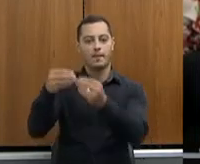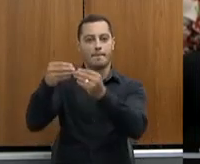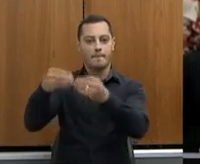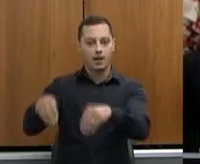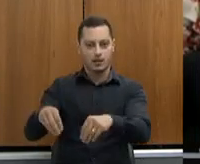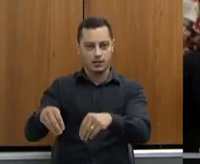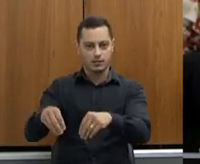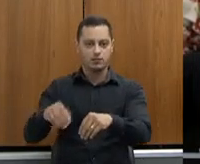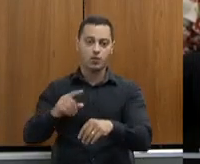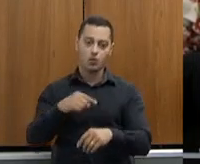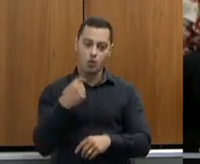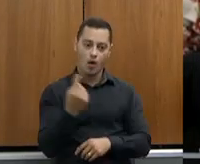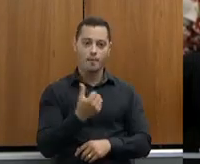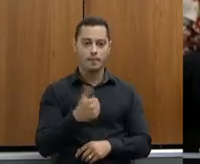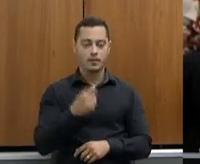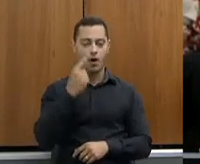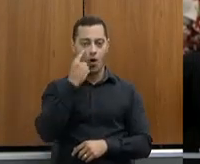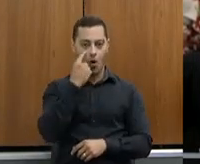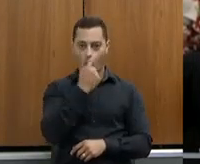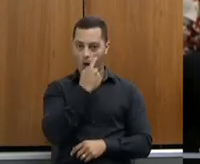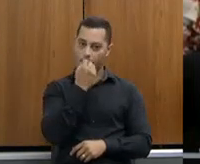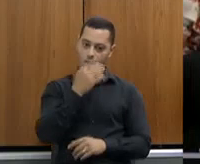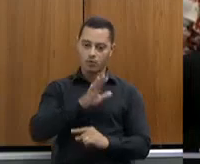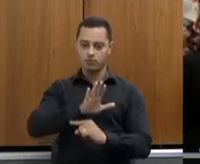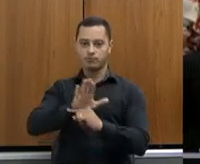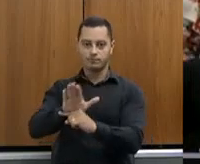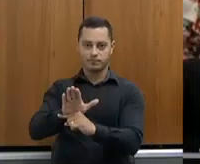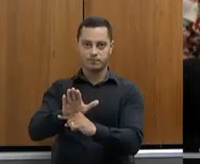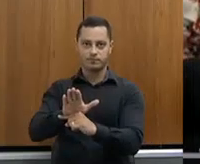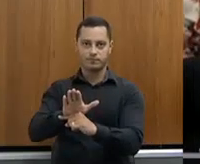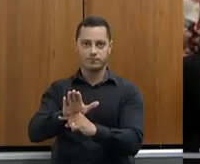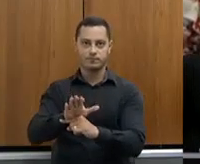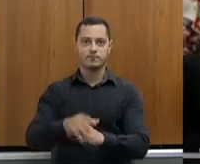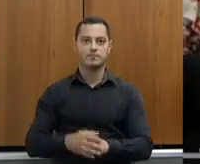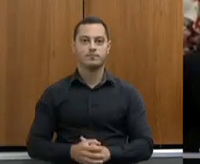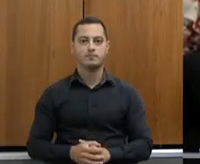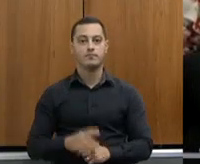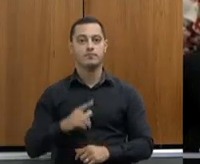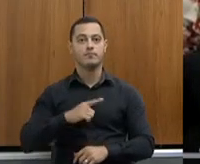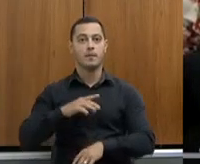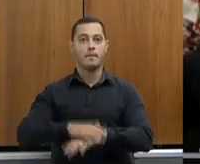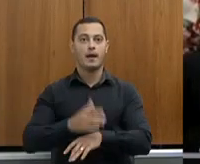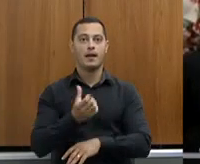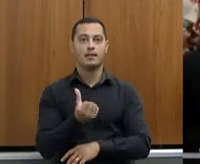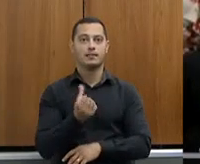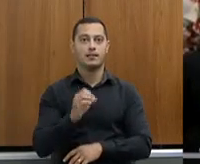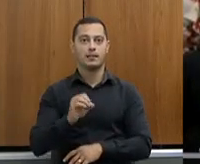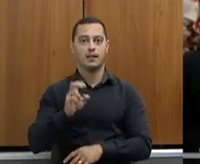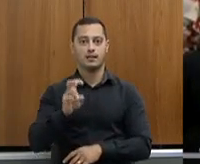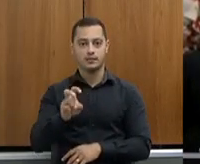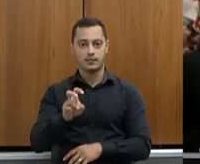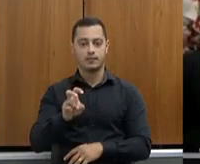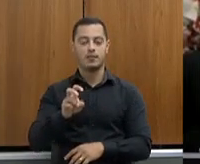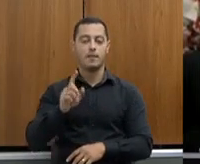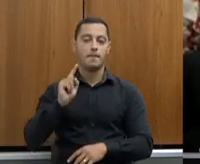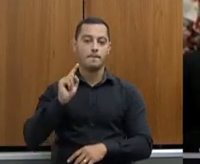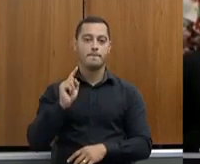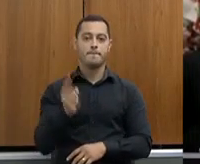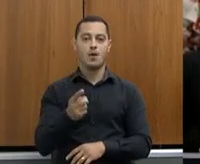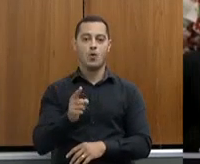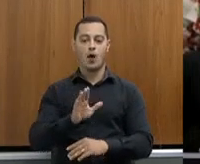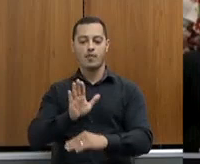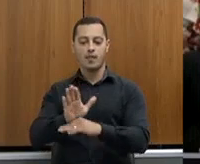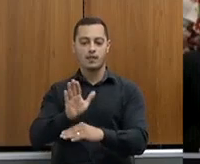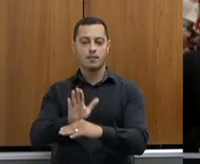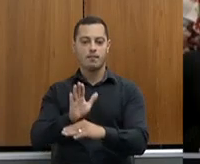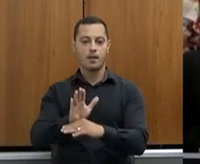olhar com bons olhos isso. Bom, são mais de 605 mil atendimentos de inclusão produtiva no fomento para